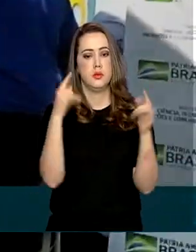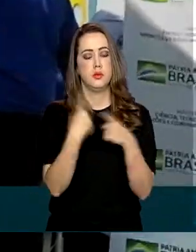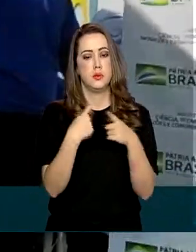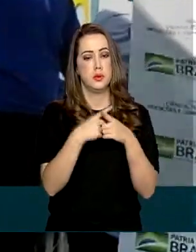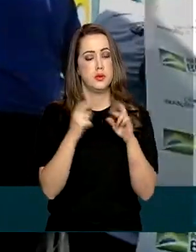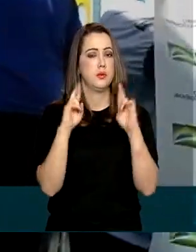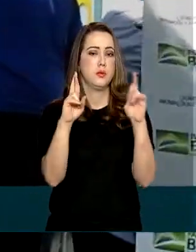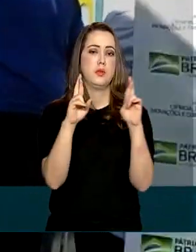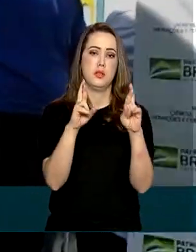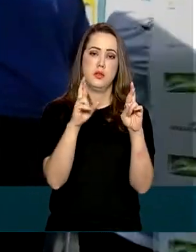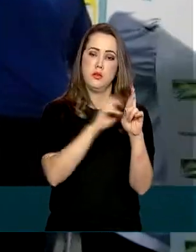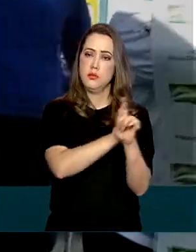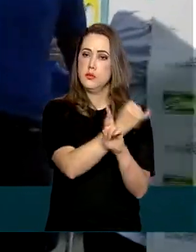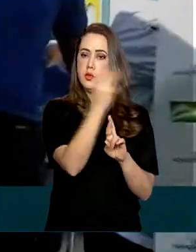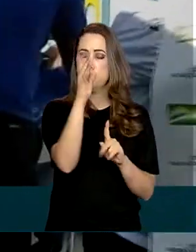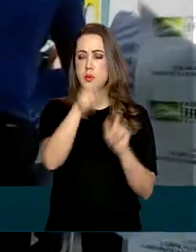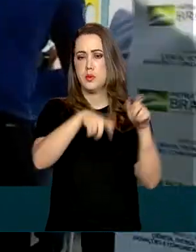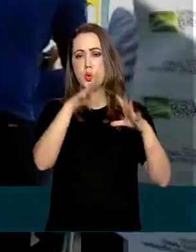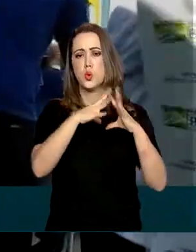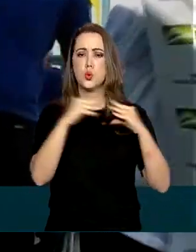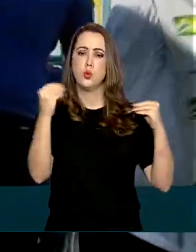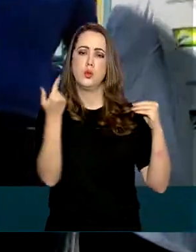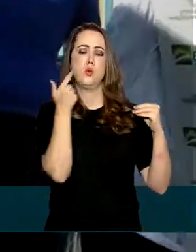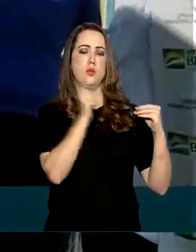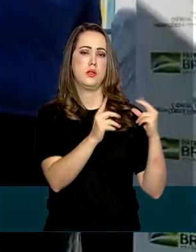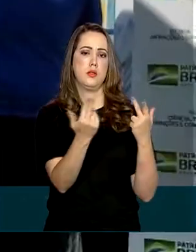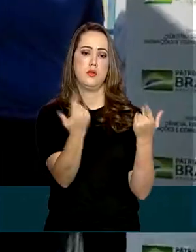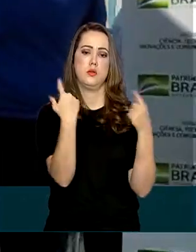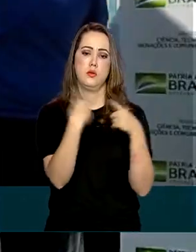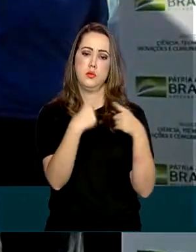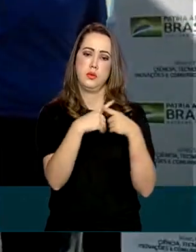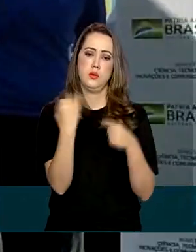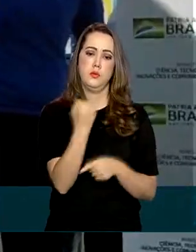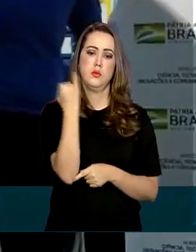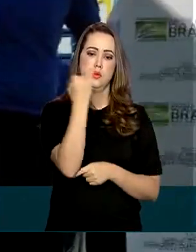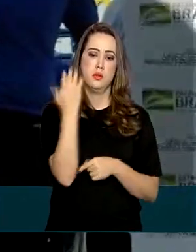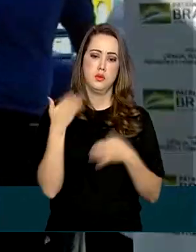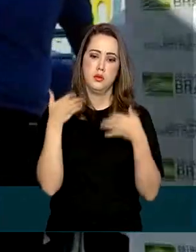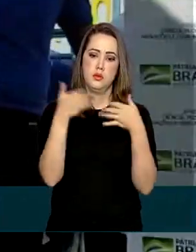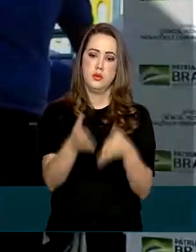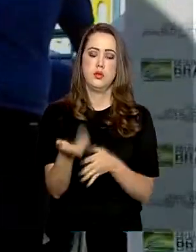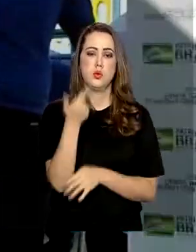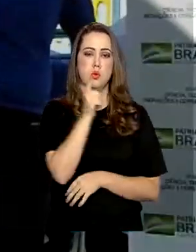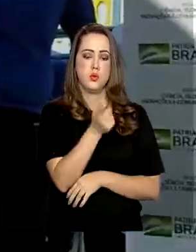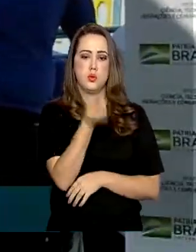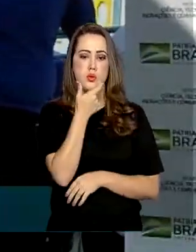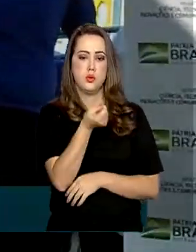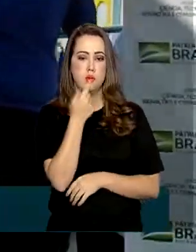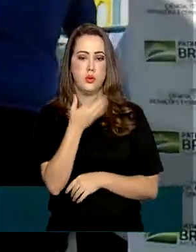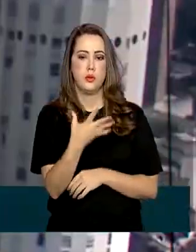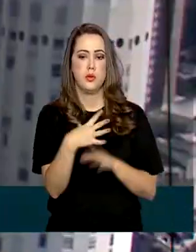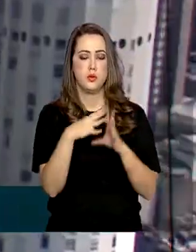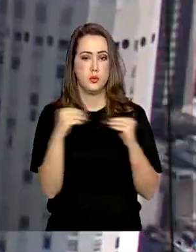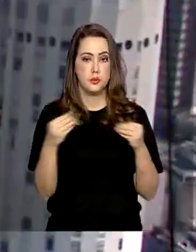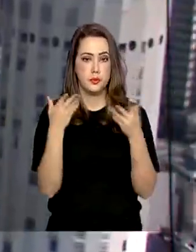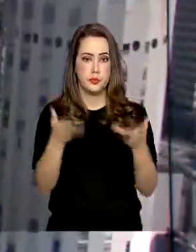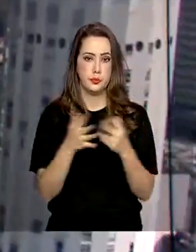espero que muitos estejam curados, porque é muito importante a gente achar o remédio, uma cura para isso.